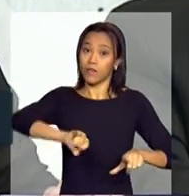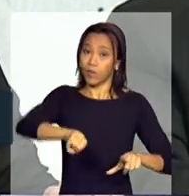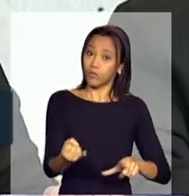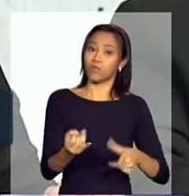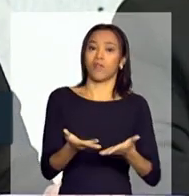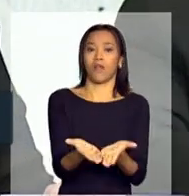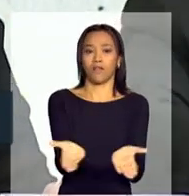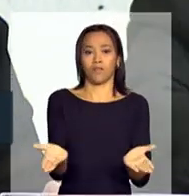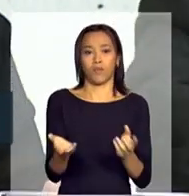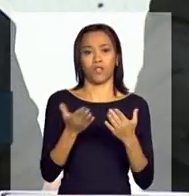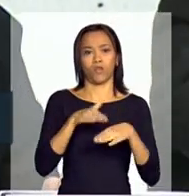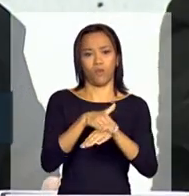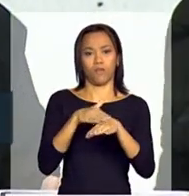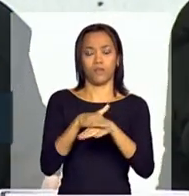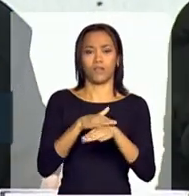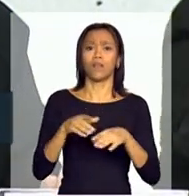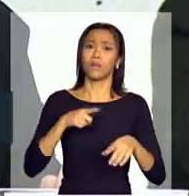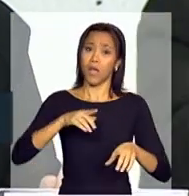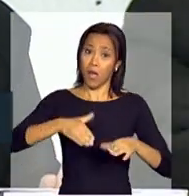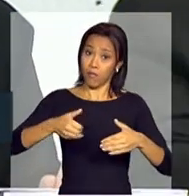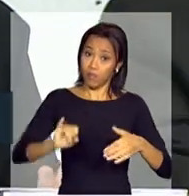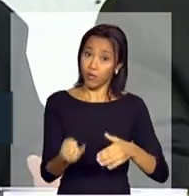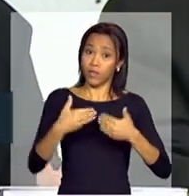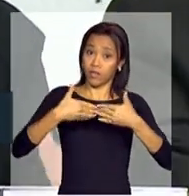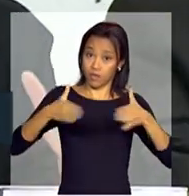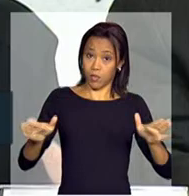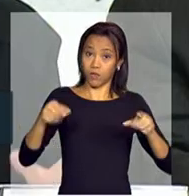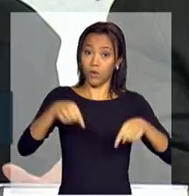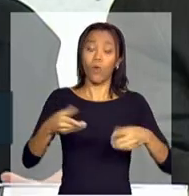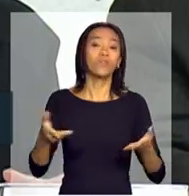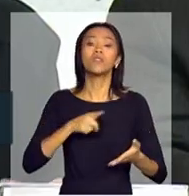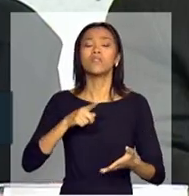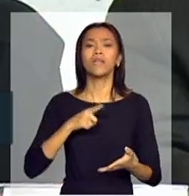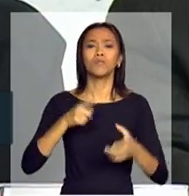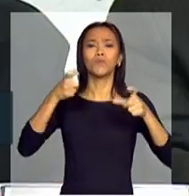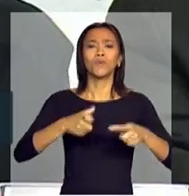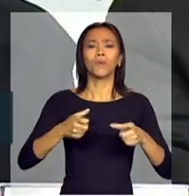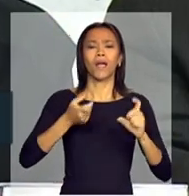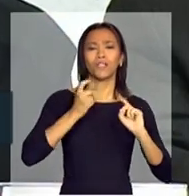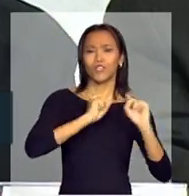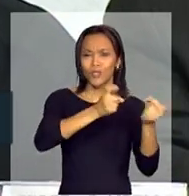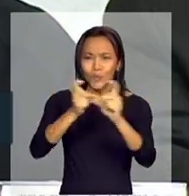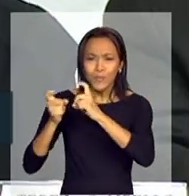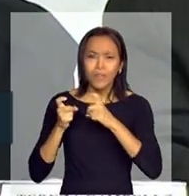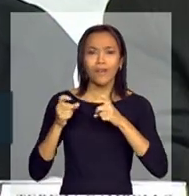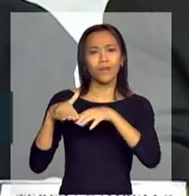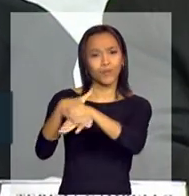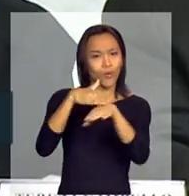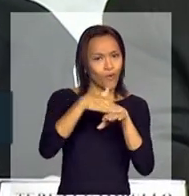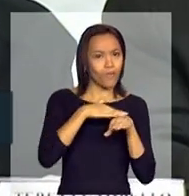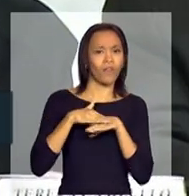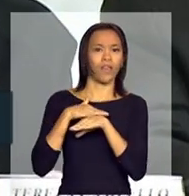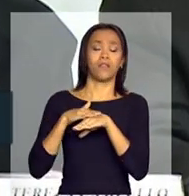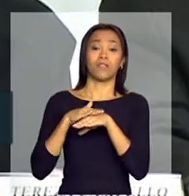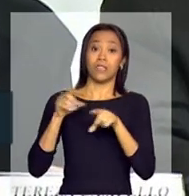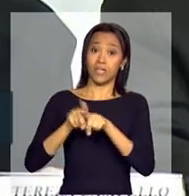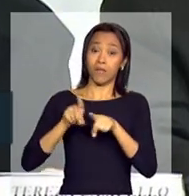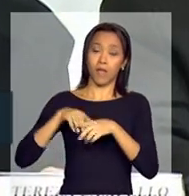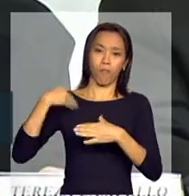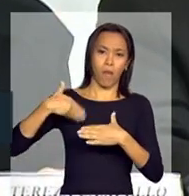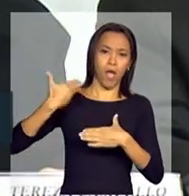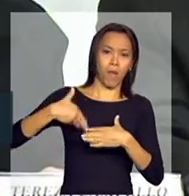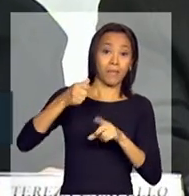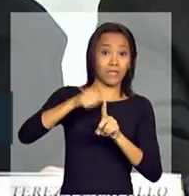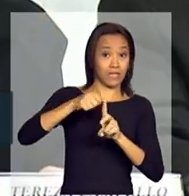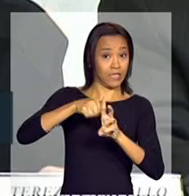Então, queria aproveitar já na abertura e dizer que nós temos hoje um espaço de discussão, mas que é importante que, ao longo dos próximos seis